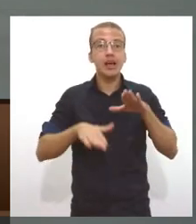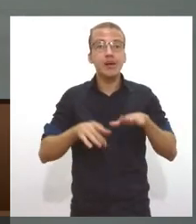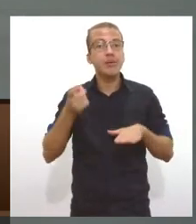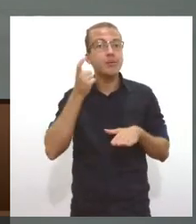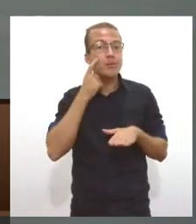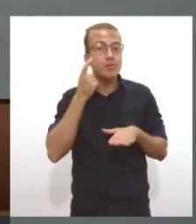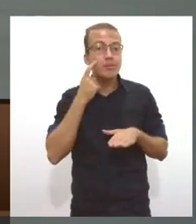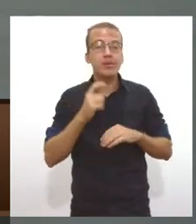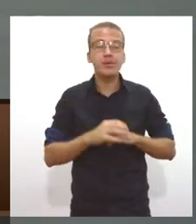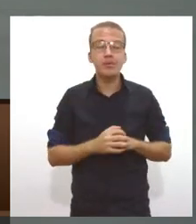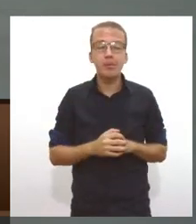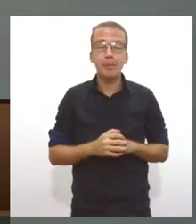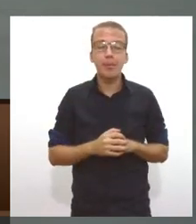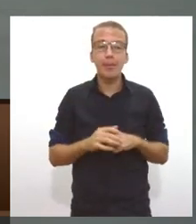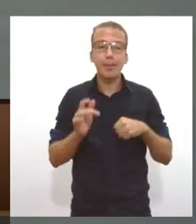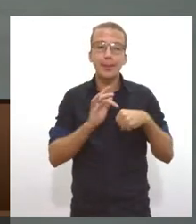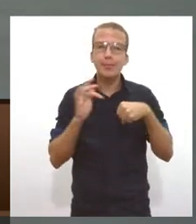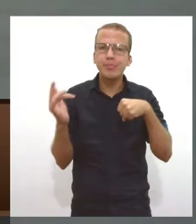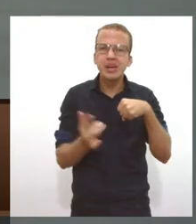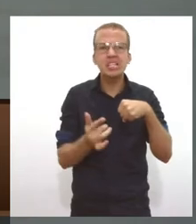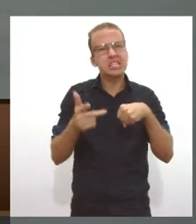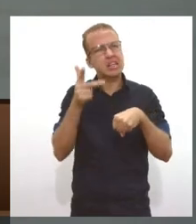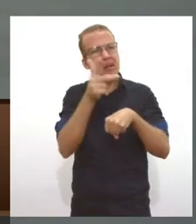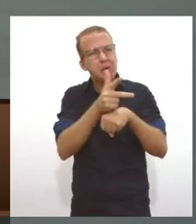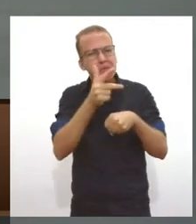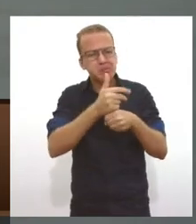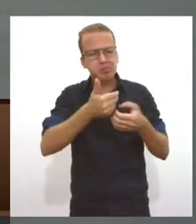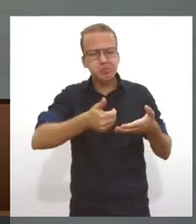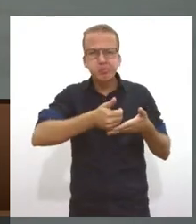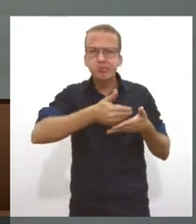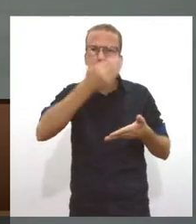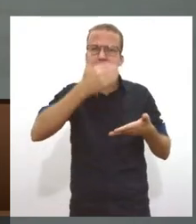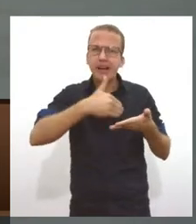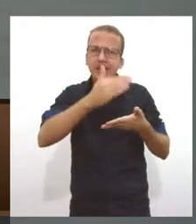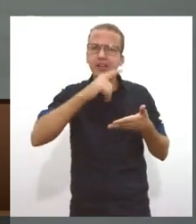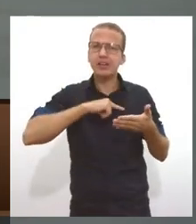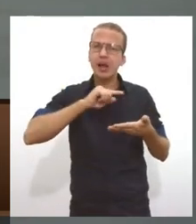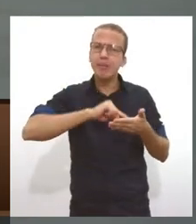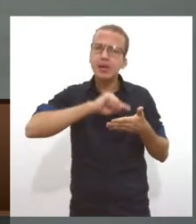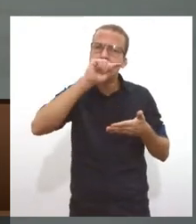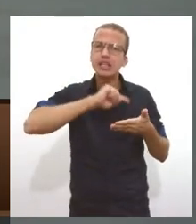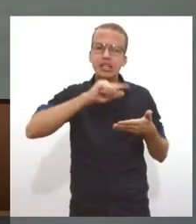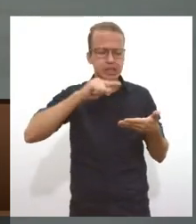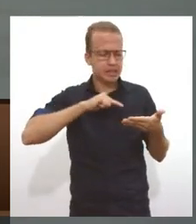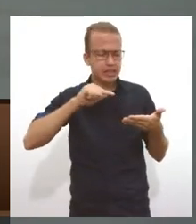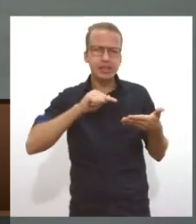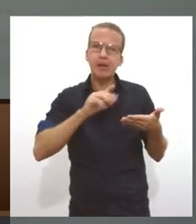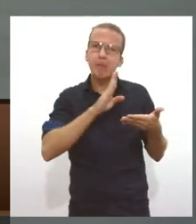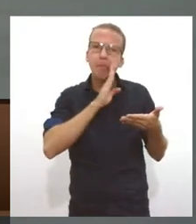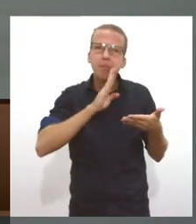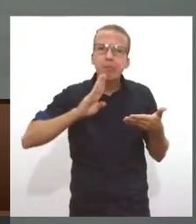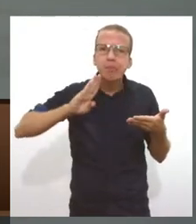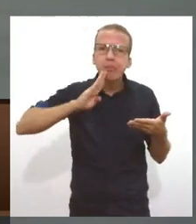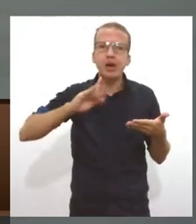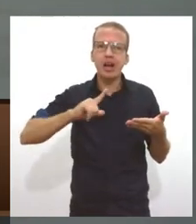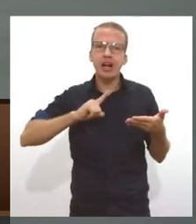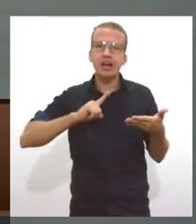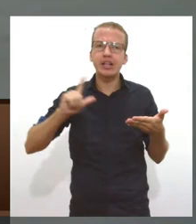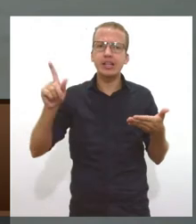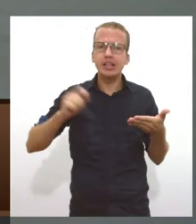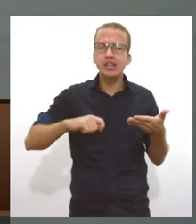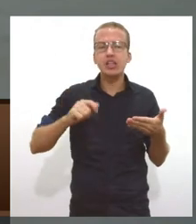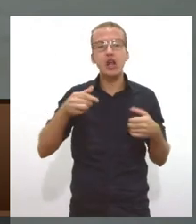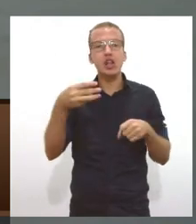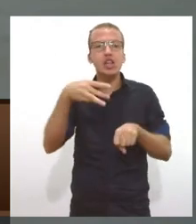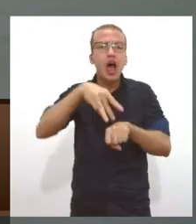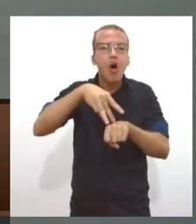das redes sociais, muitos vídeos que chegaram para a gente, vocês também receberam vídeos, de bares funcionando na Orla ou em